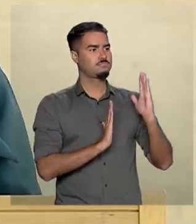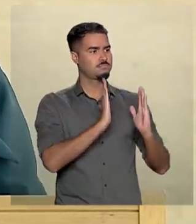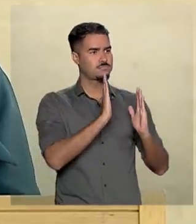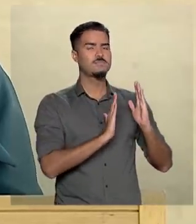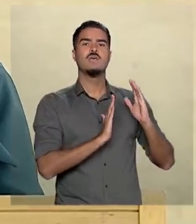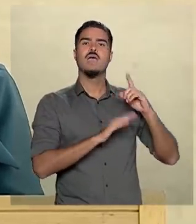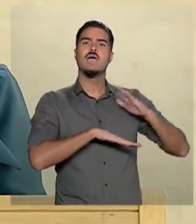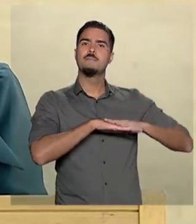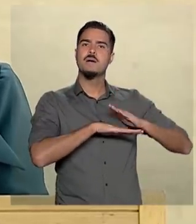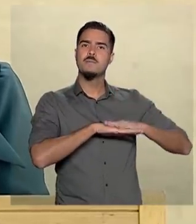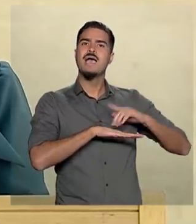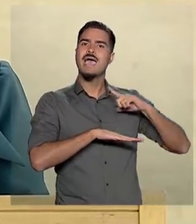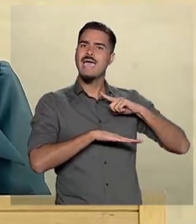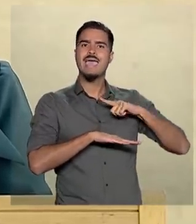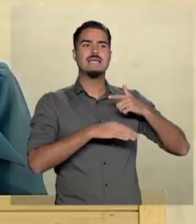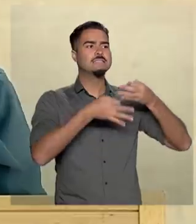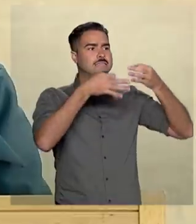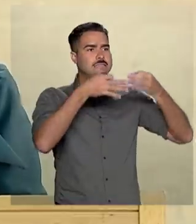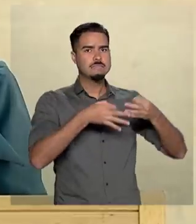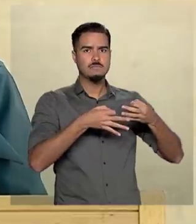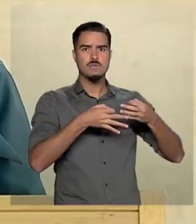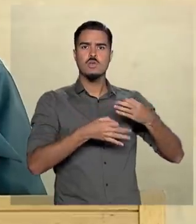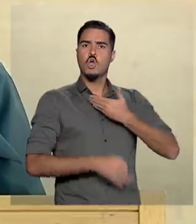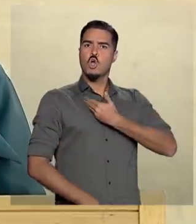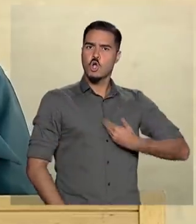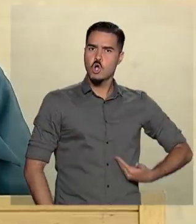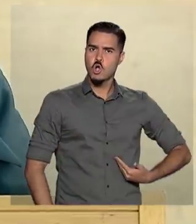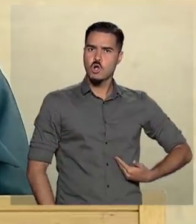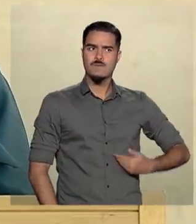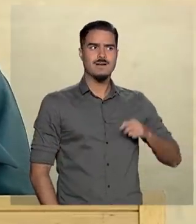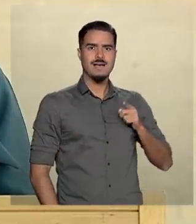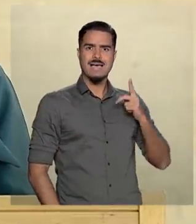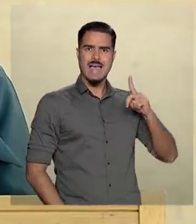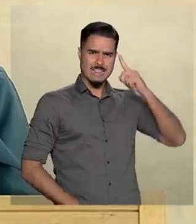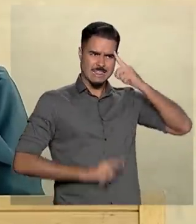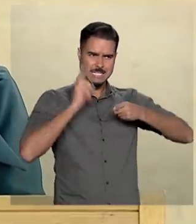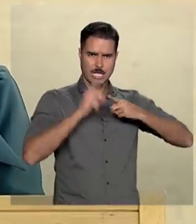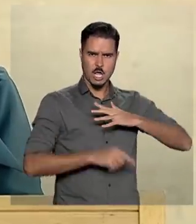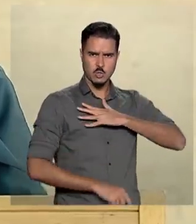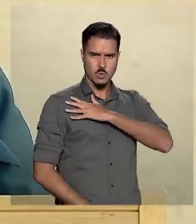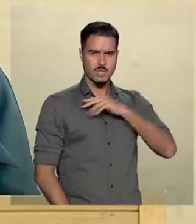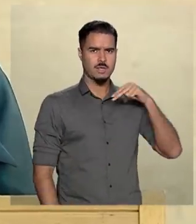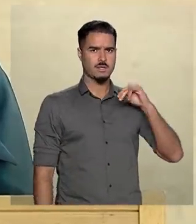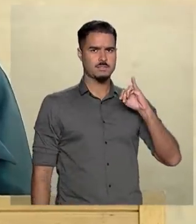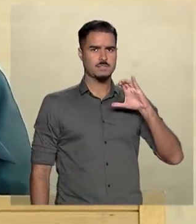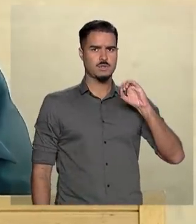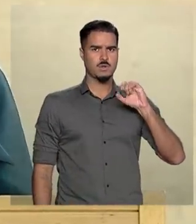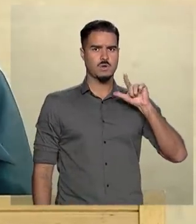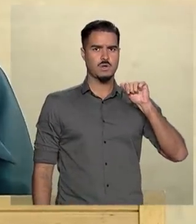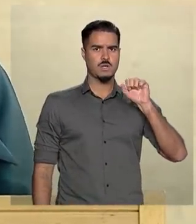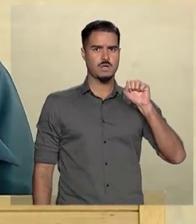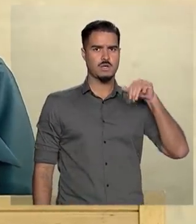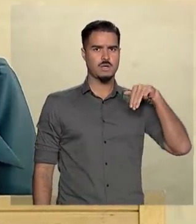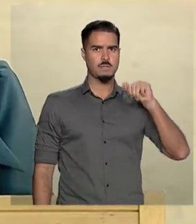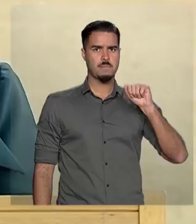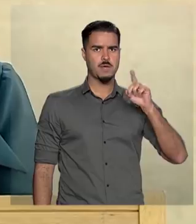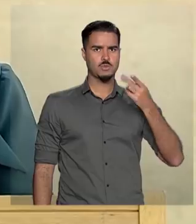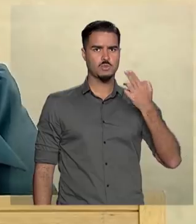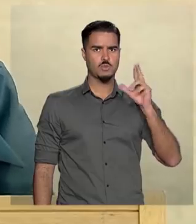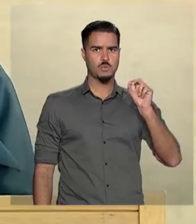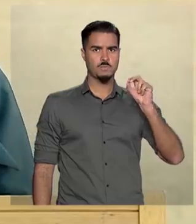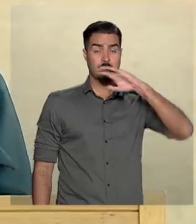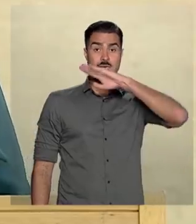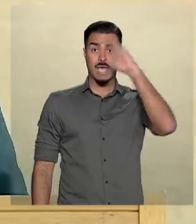ilegítimo, repito, regime ilegítimo do ditador Nicolás Maduro. O Brasil uniu seus